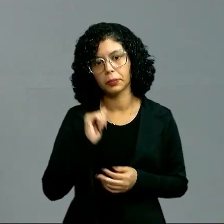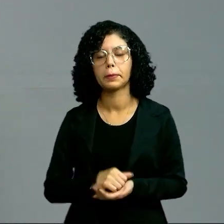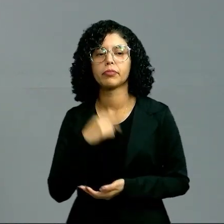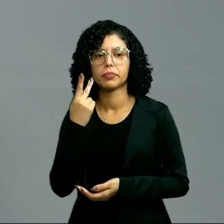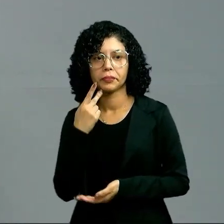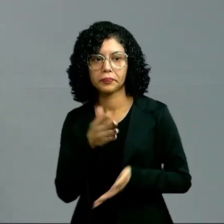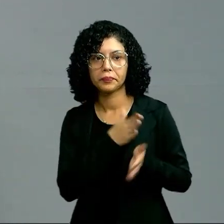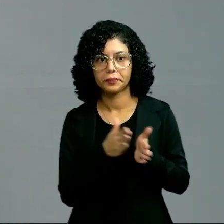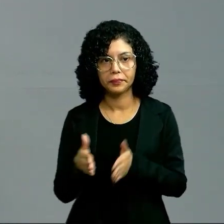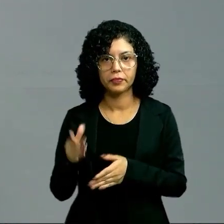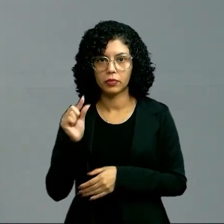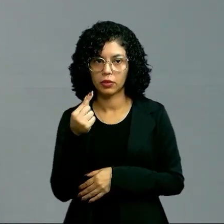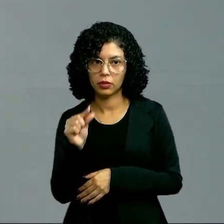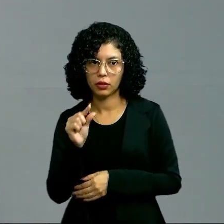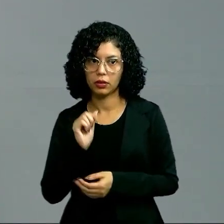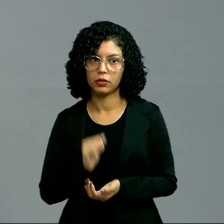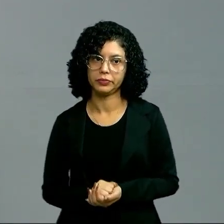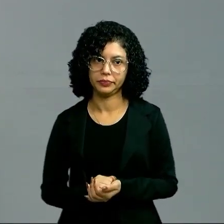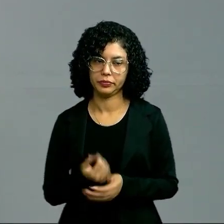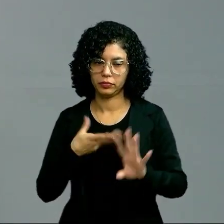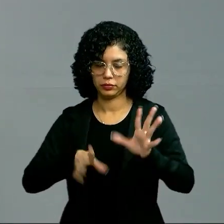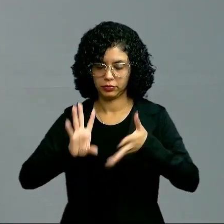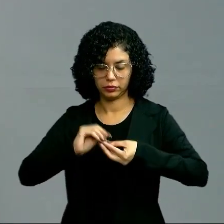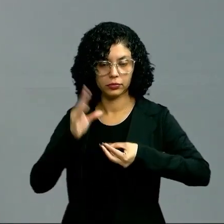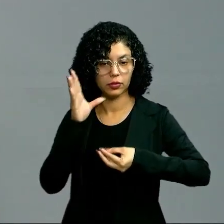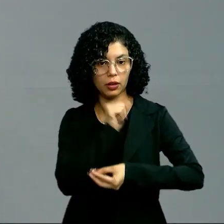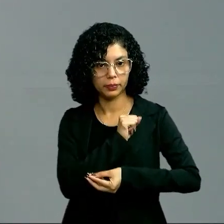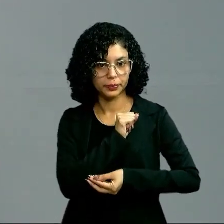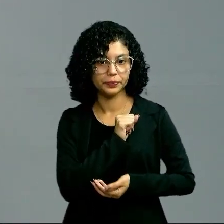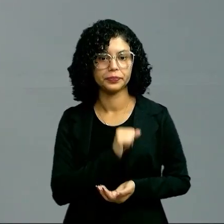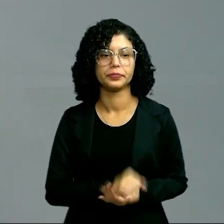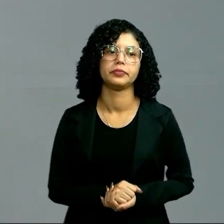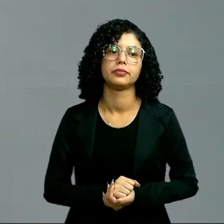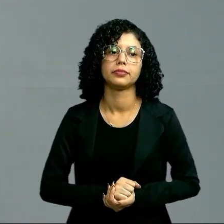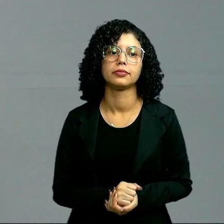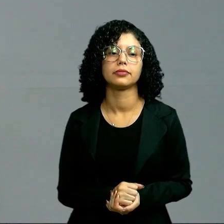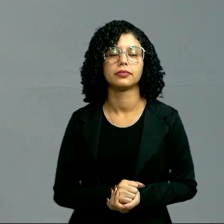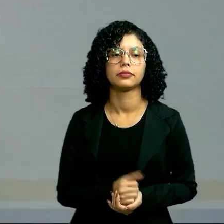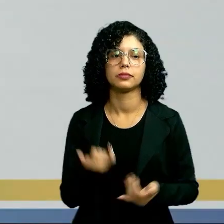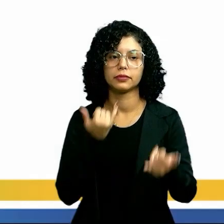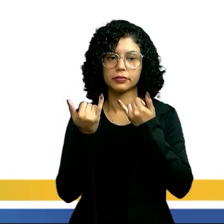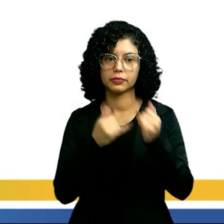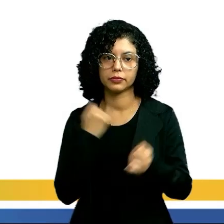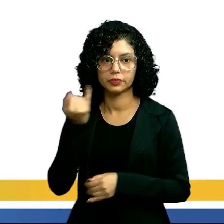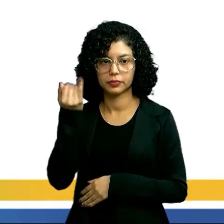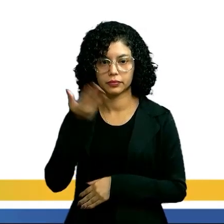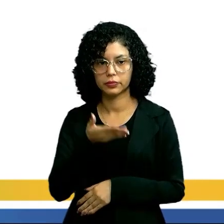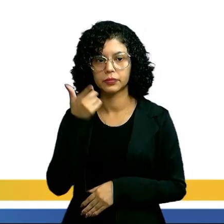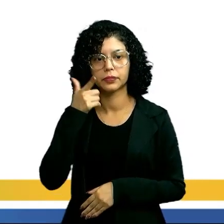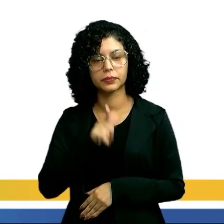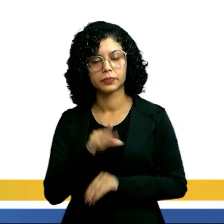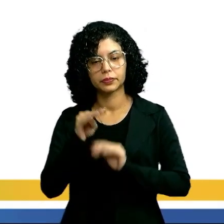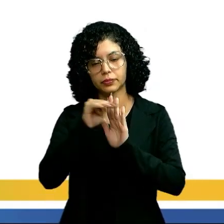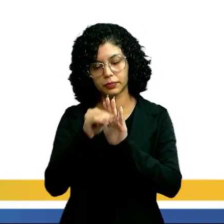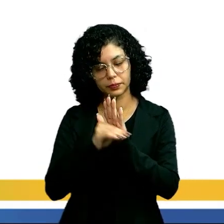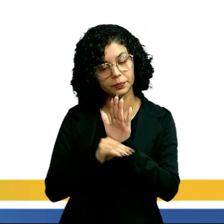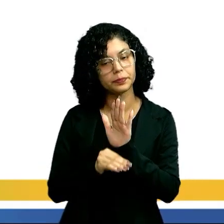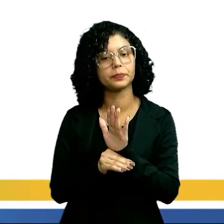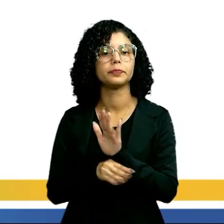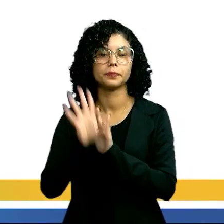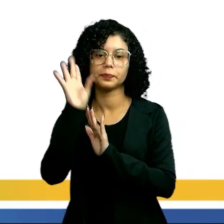vai falar aqui um pouquinho de cada, né, um resumido aí, resumidamente aí, informações importantes pra você conseguir classificar